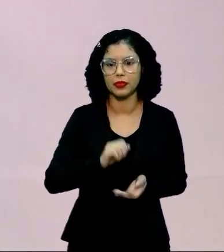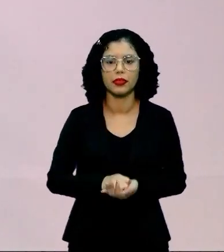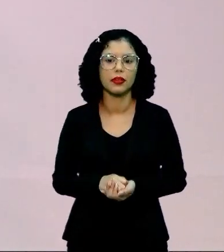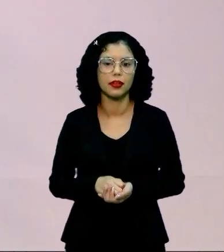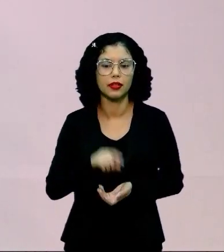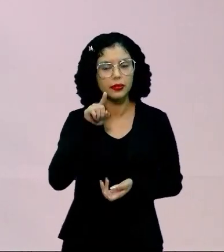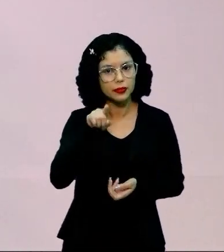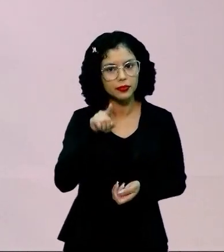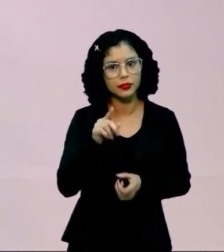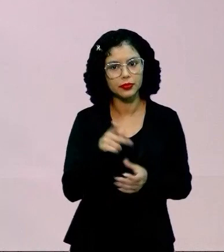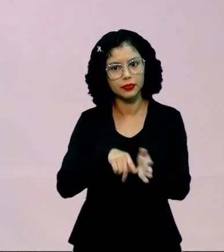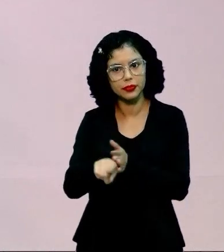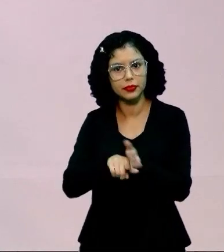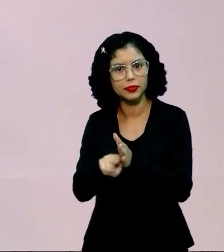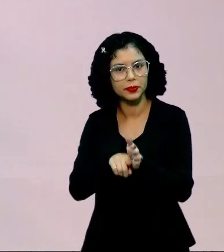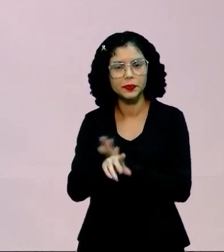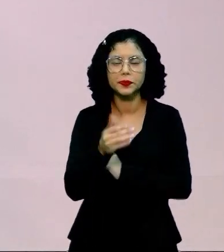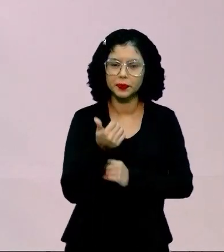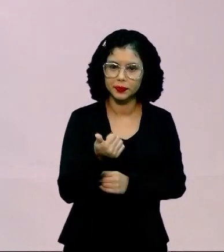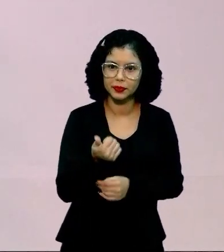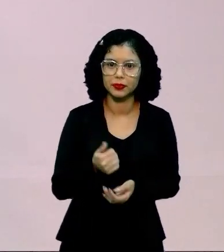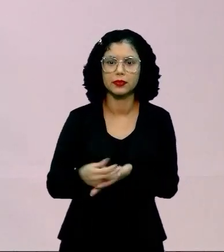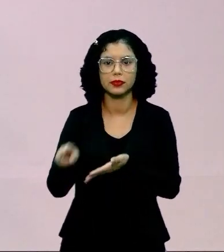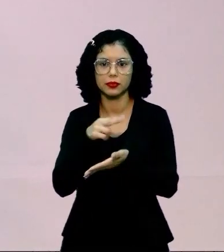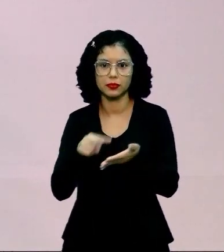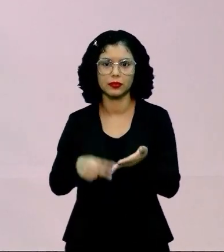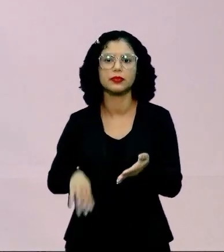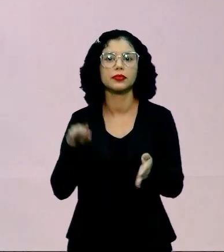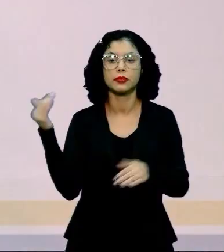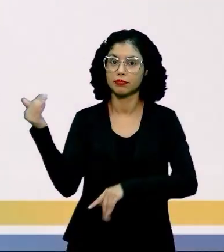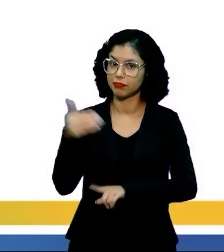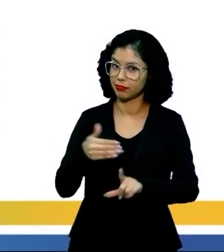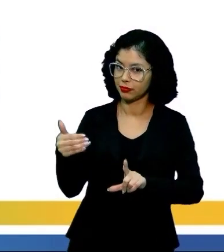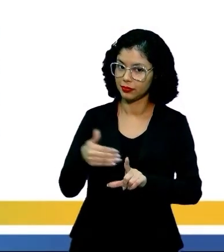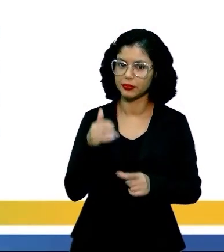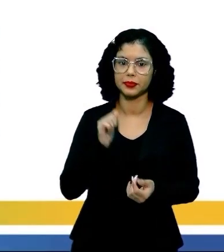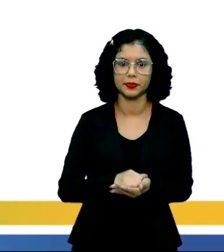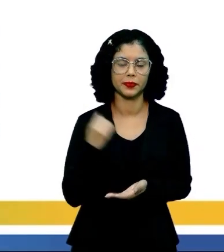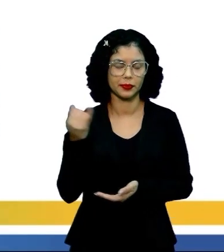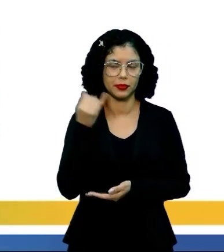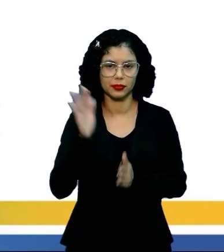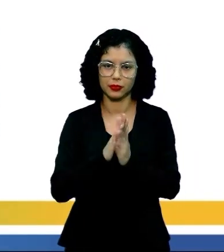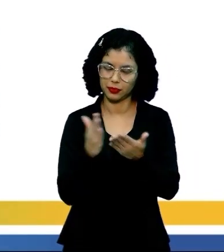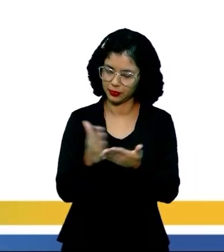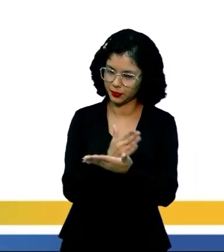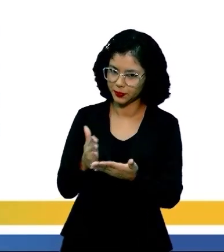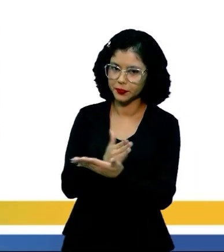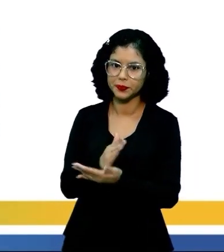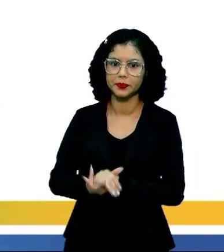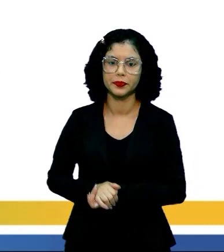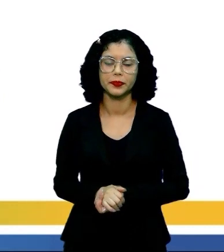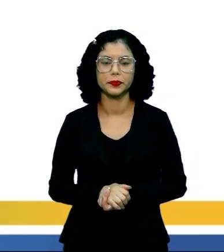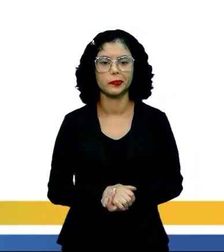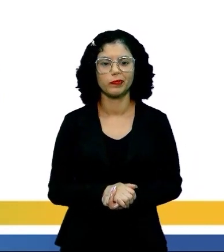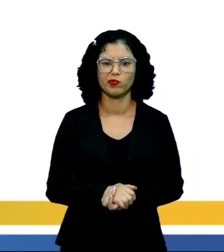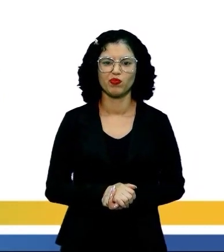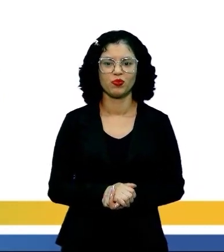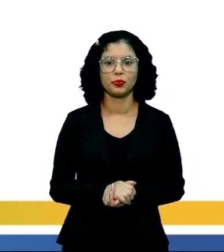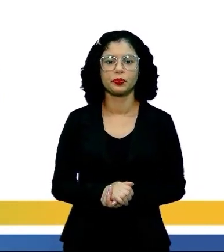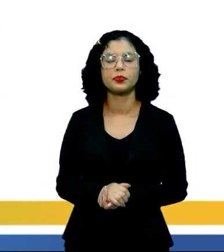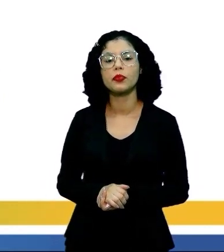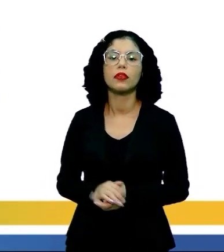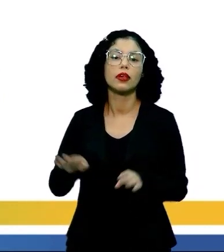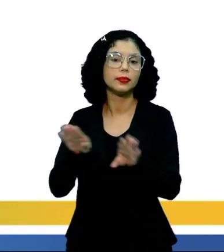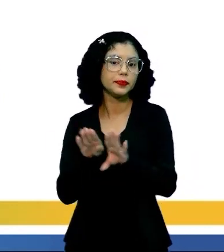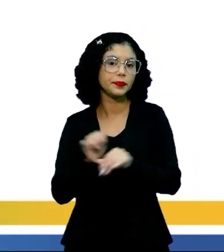deixar aí para você pesquisar um pouquinho, dar uma lida e ter acesso a essa importante obra da nossa literatura. Monteiro